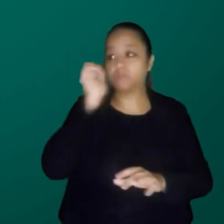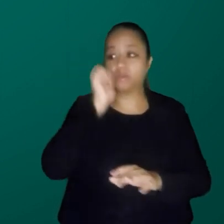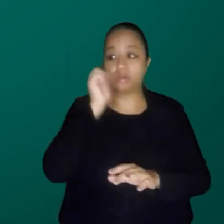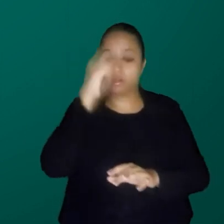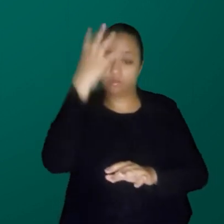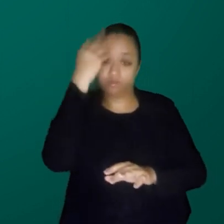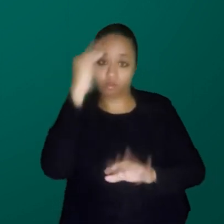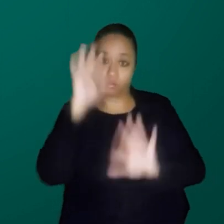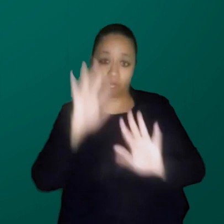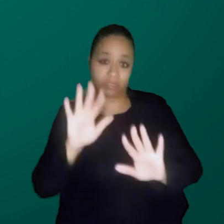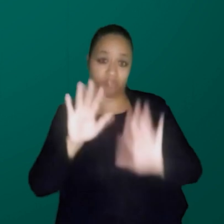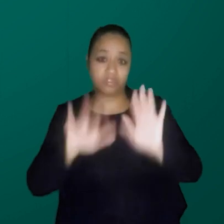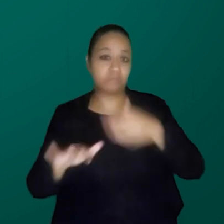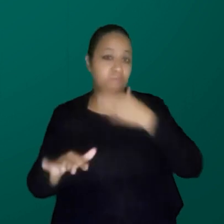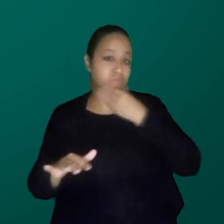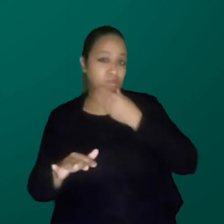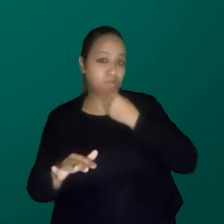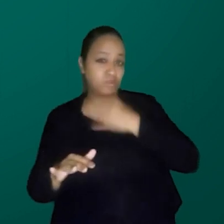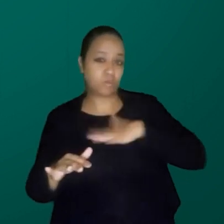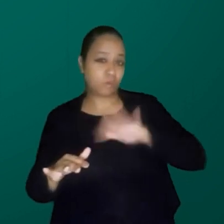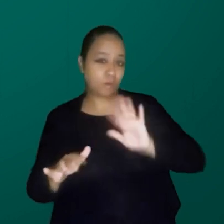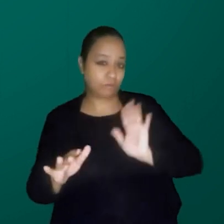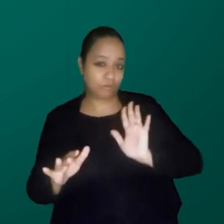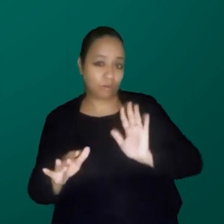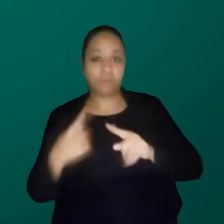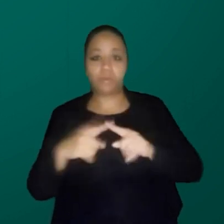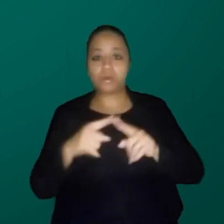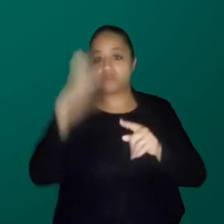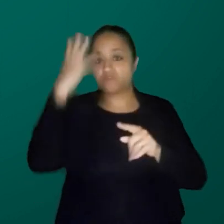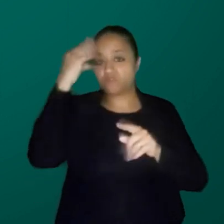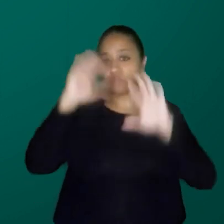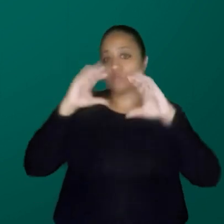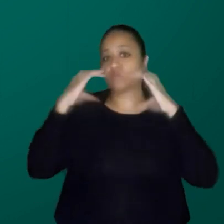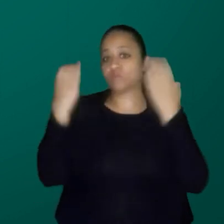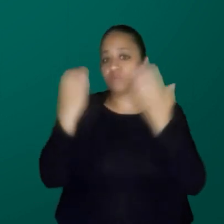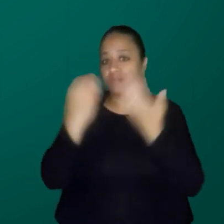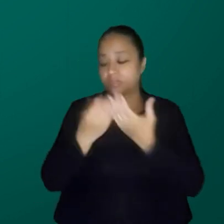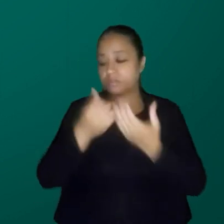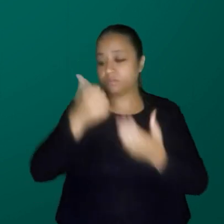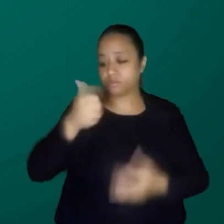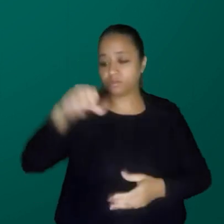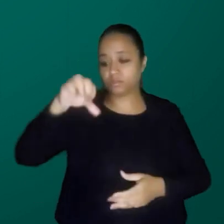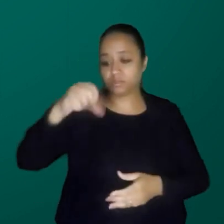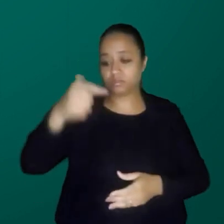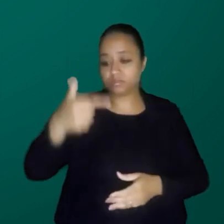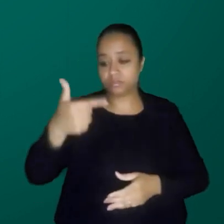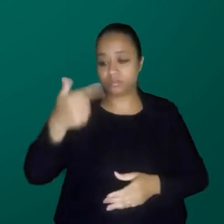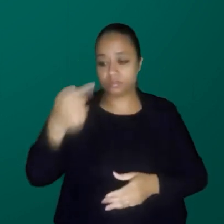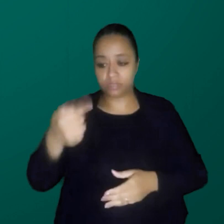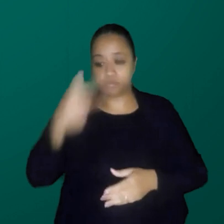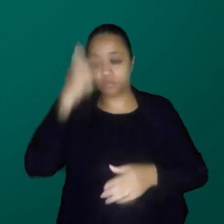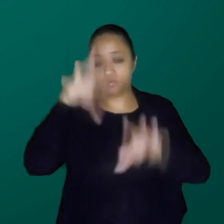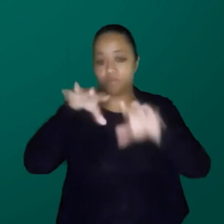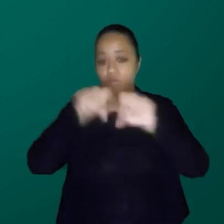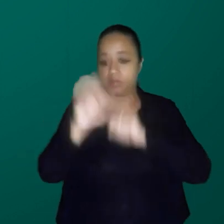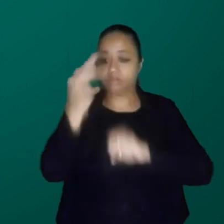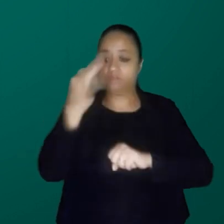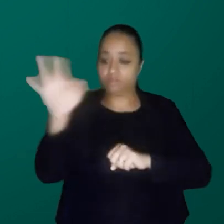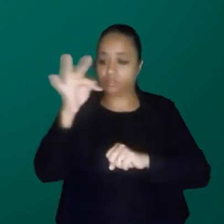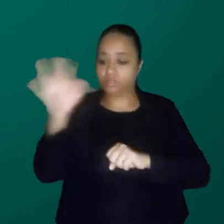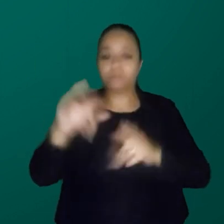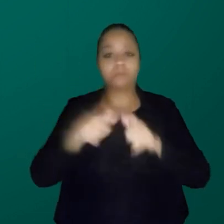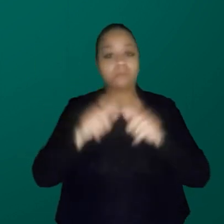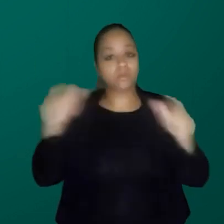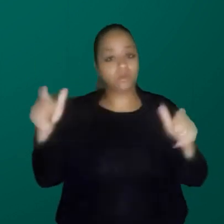foto, mas os meninos também não vão gostar, curtir muito, isso é a foto da Conferência de Solvay, de 1927. São físicos. A